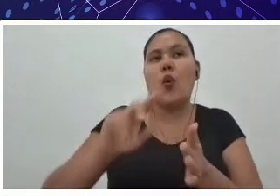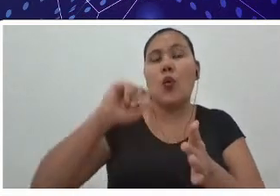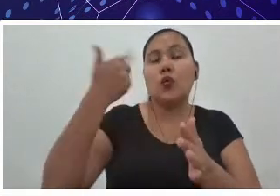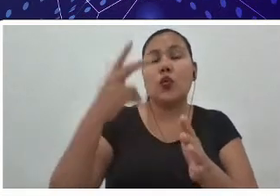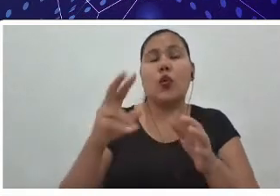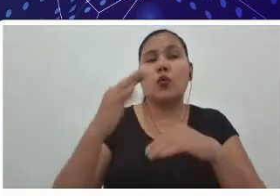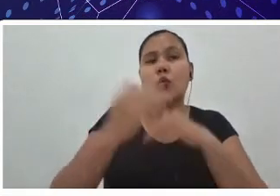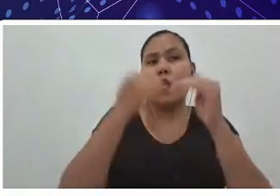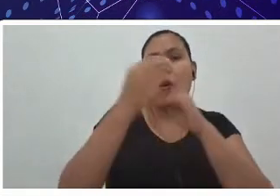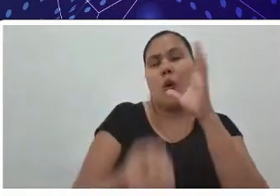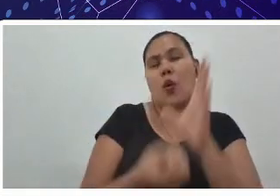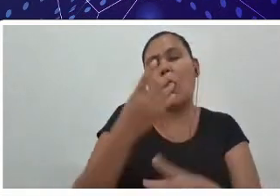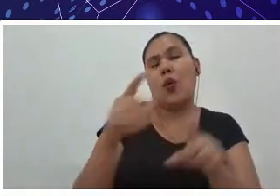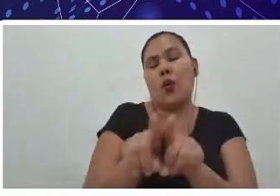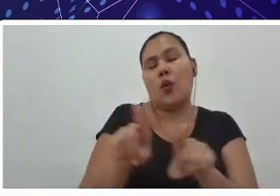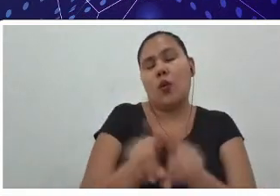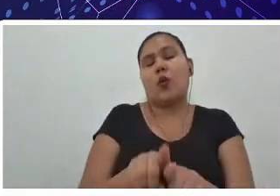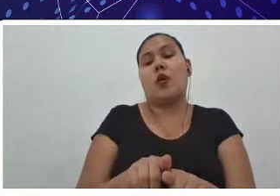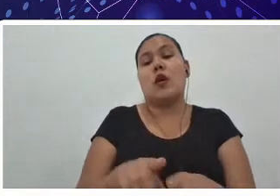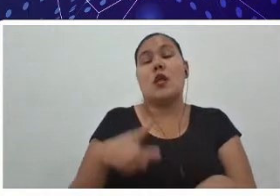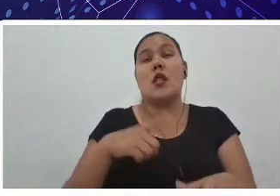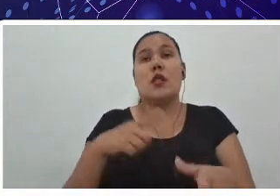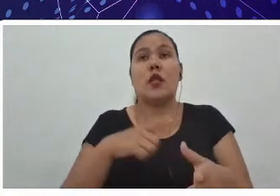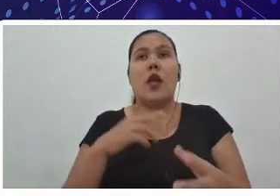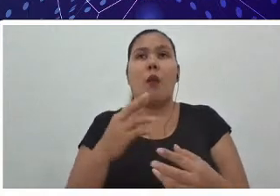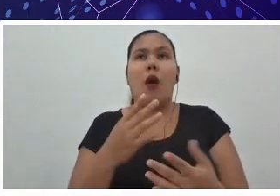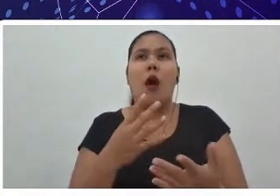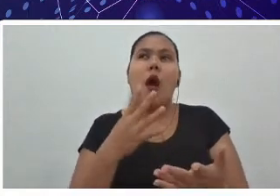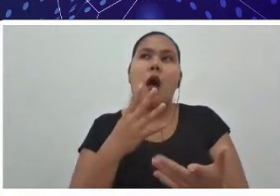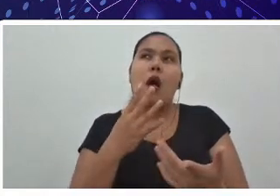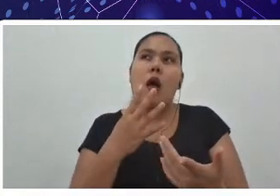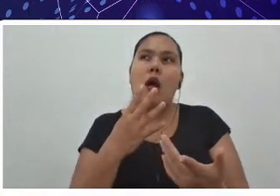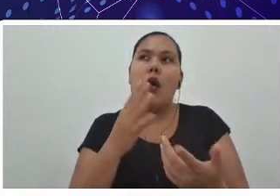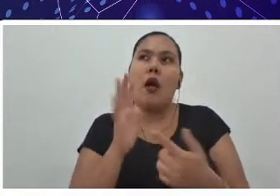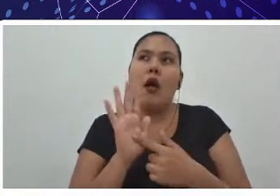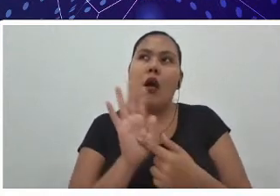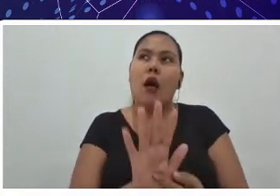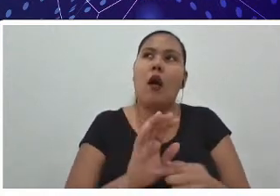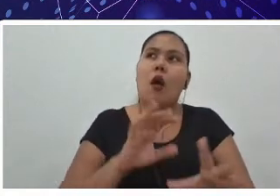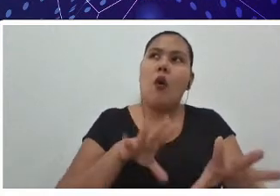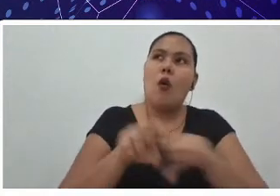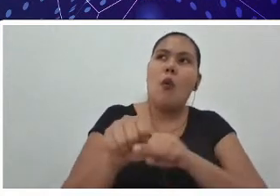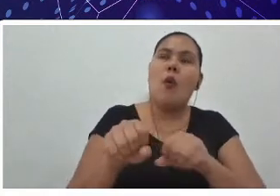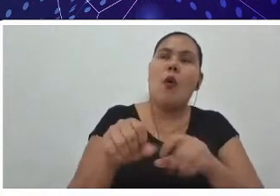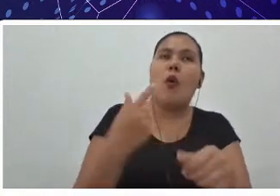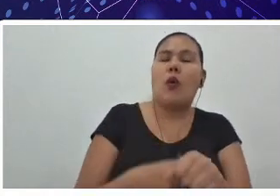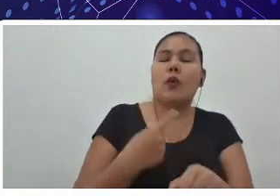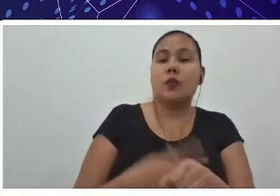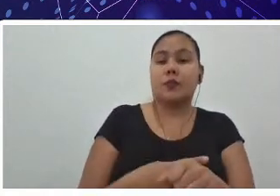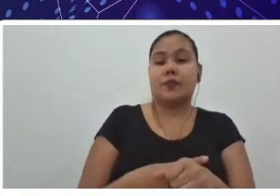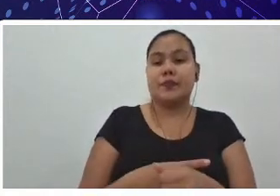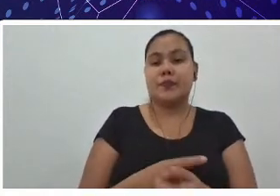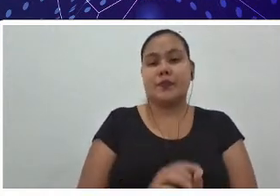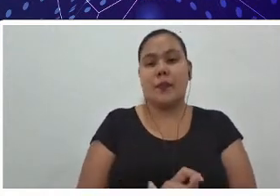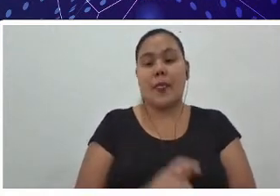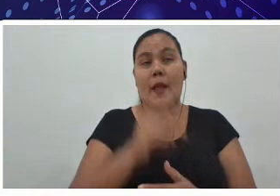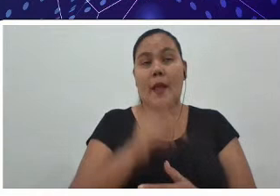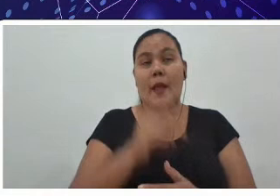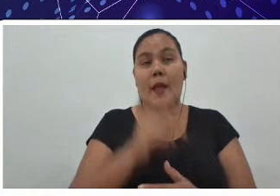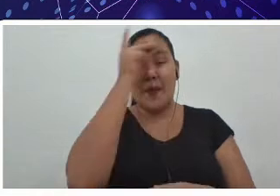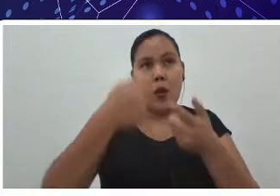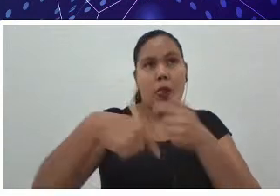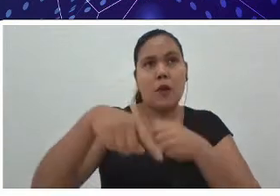então nós temos uma expressiva formação nesse momento de pessoas que vão destinar